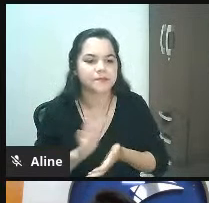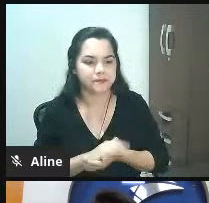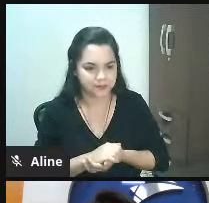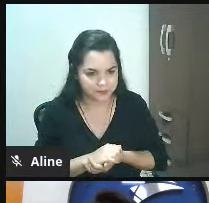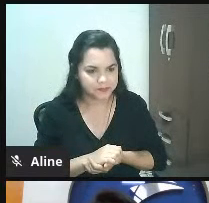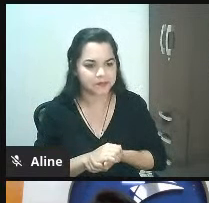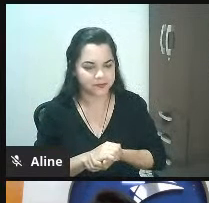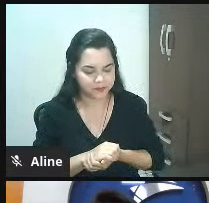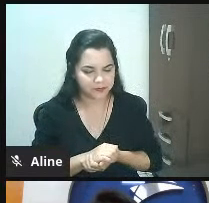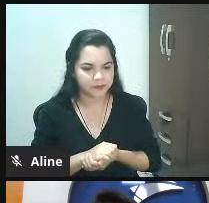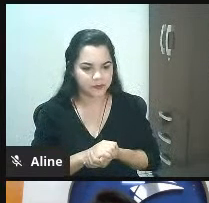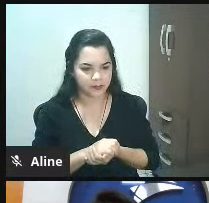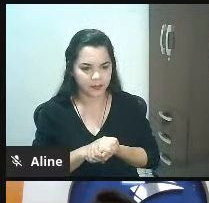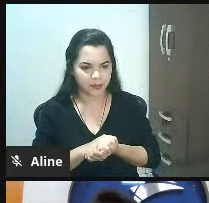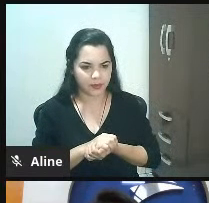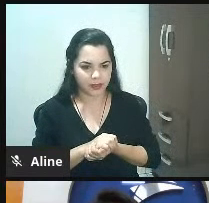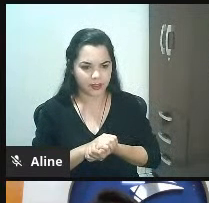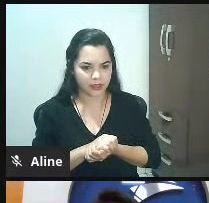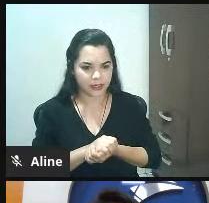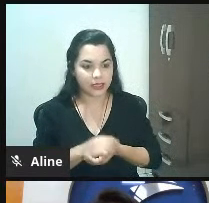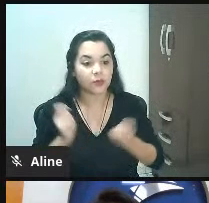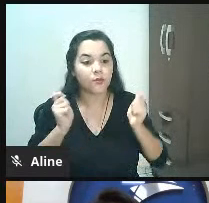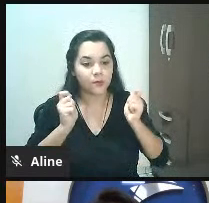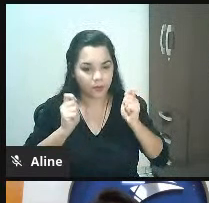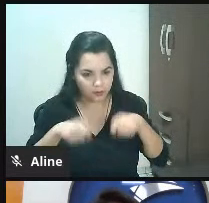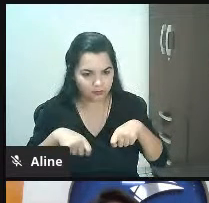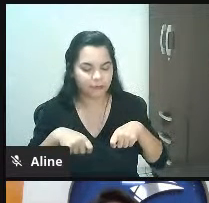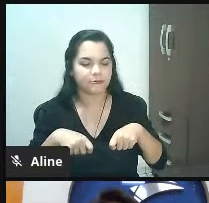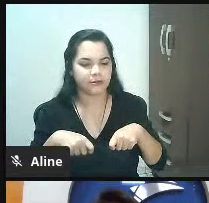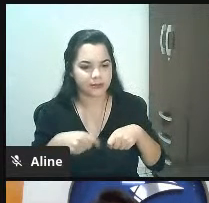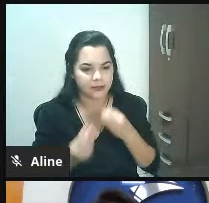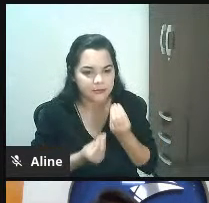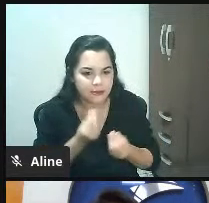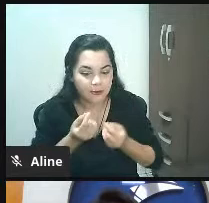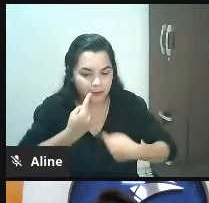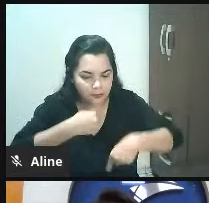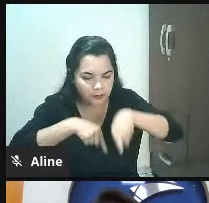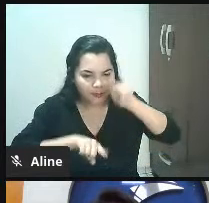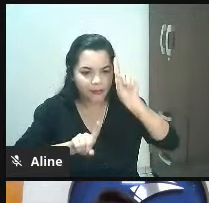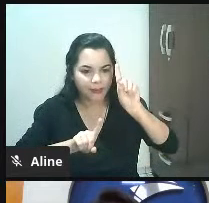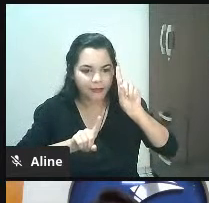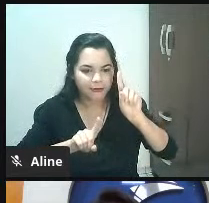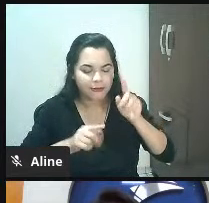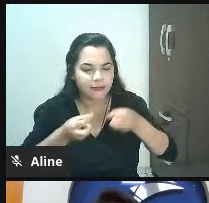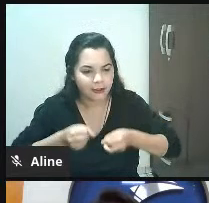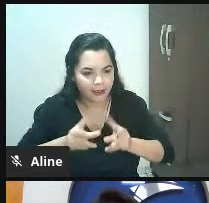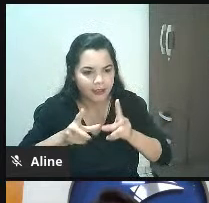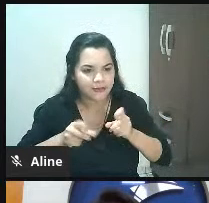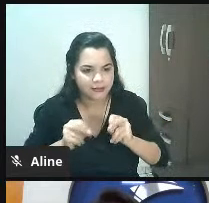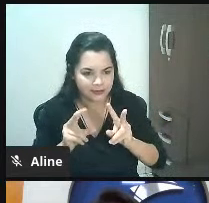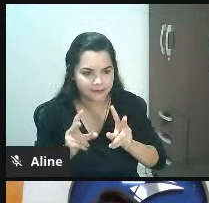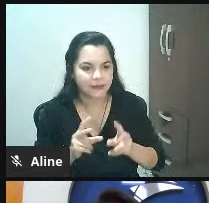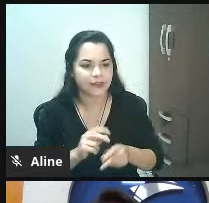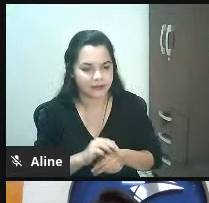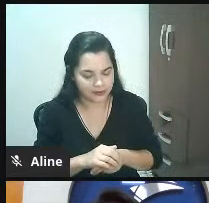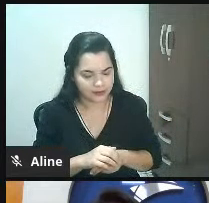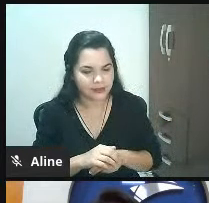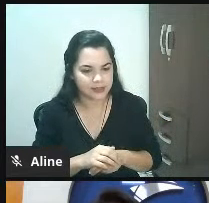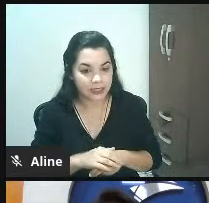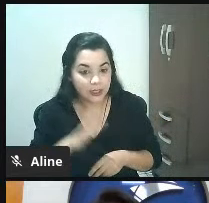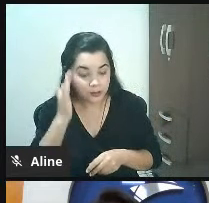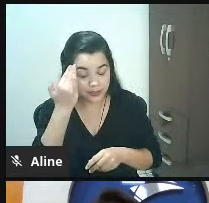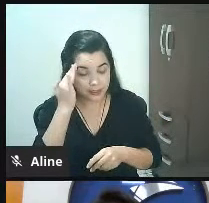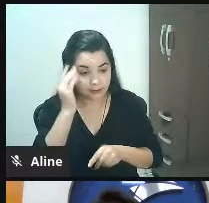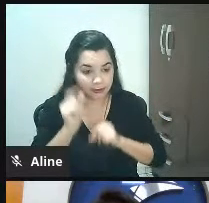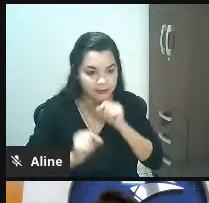palavrinha do nosso tema aqui, potencializar, eu vou precisar, antes, entender o seguinte, vem cá, o que eu estou